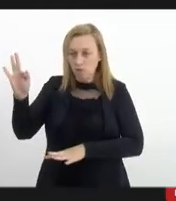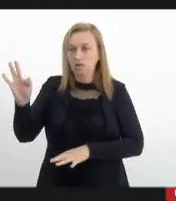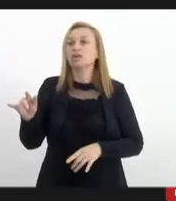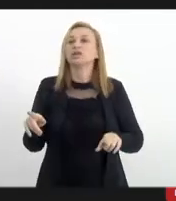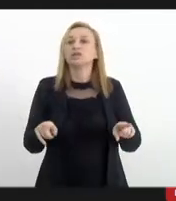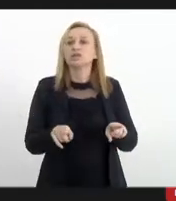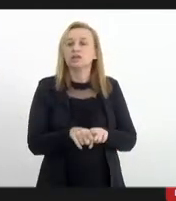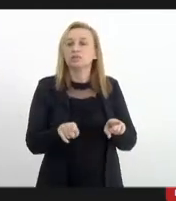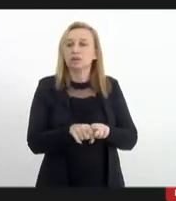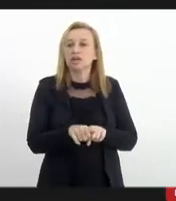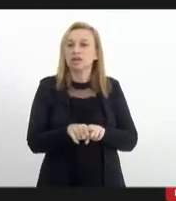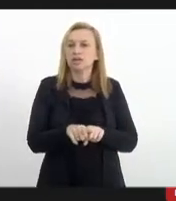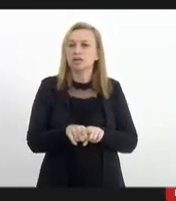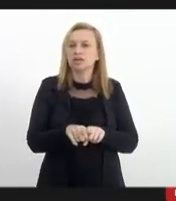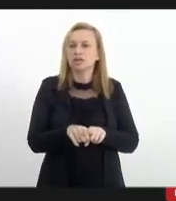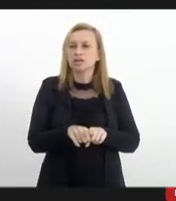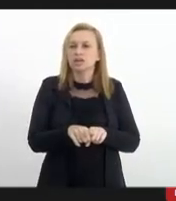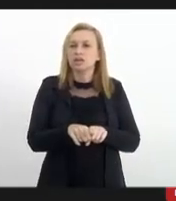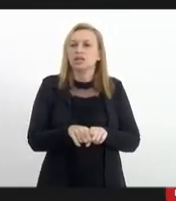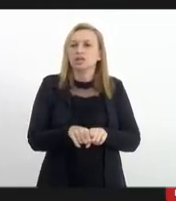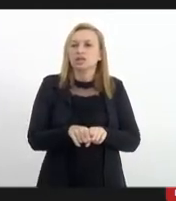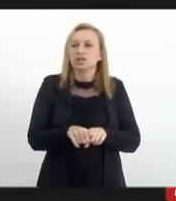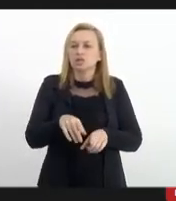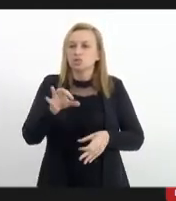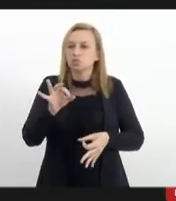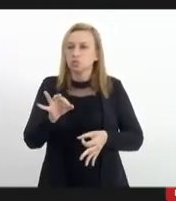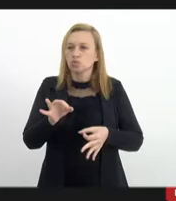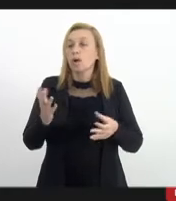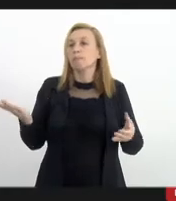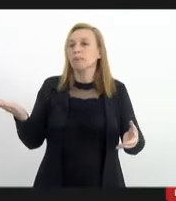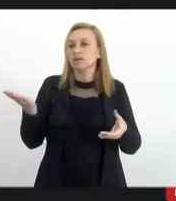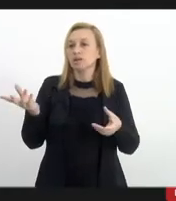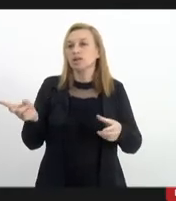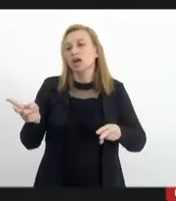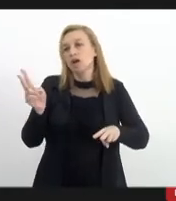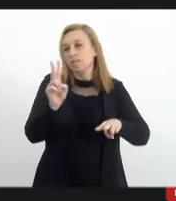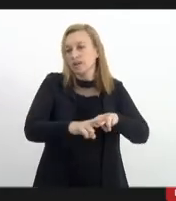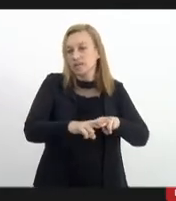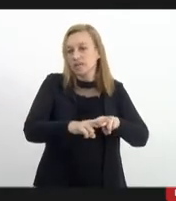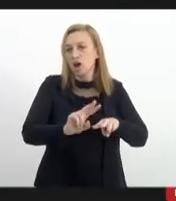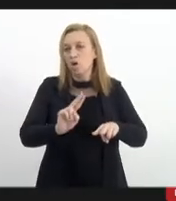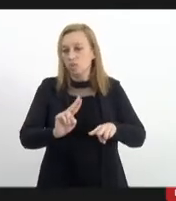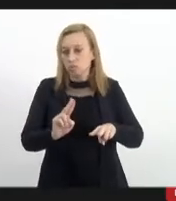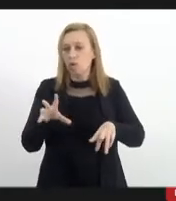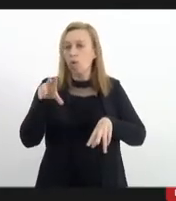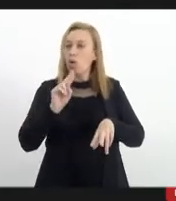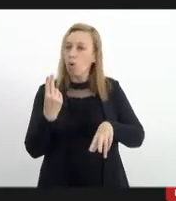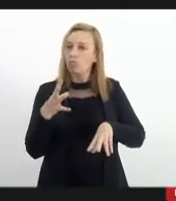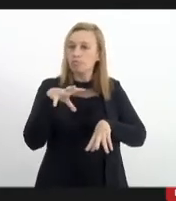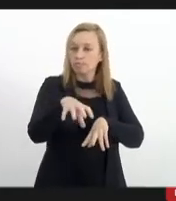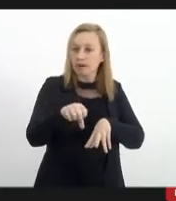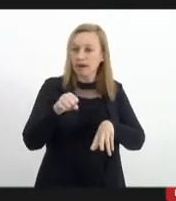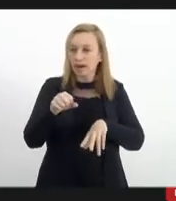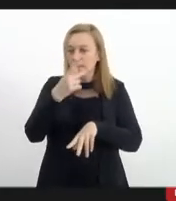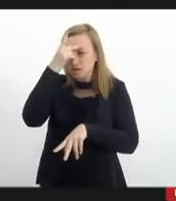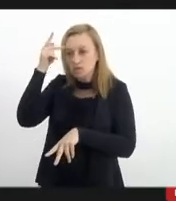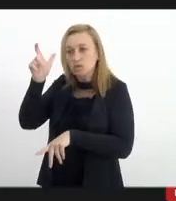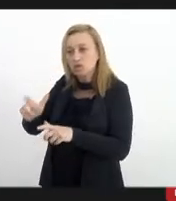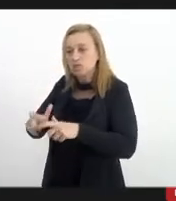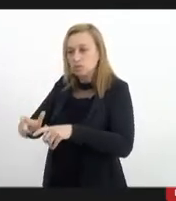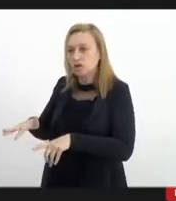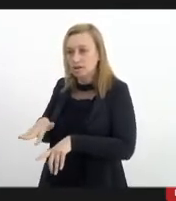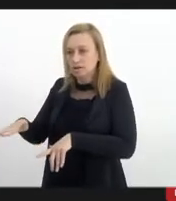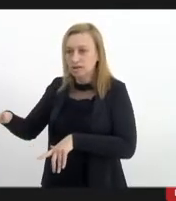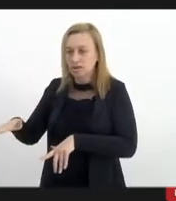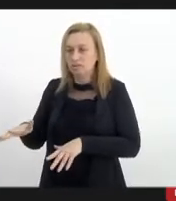mandados judiciais que nos permitem seja por mandado de prisão ou seja por mandado de busca atuar nessas localidades. Acho que basicamente é